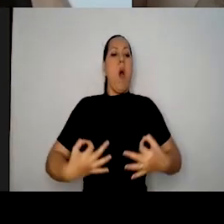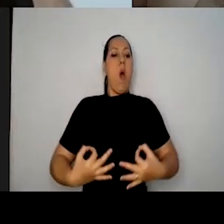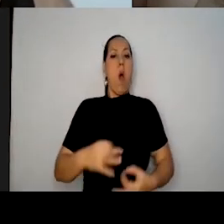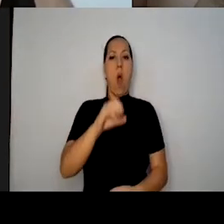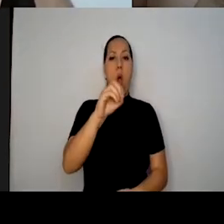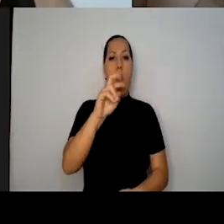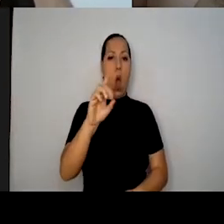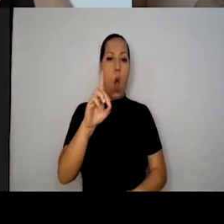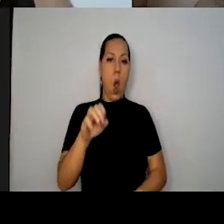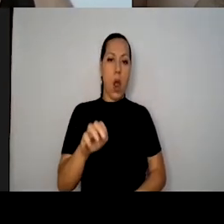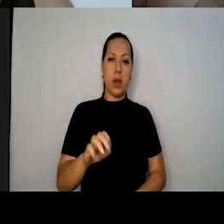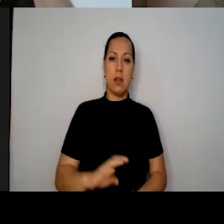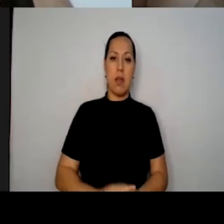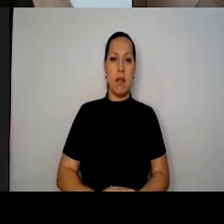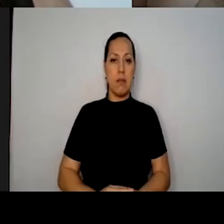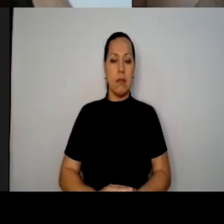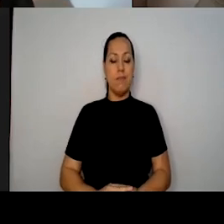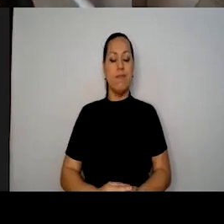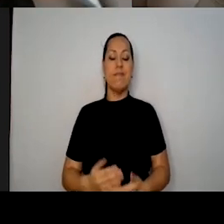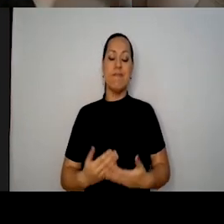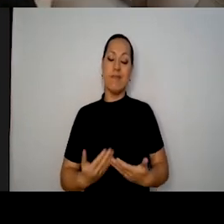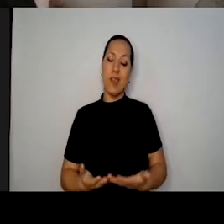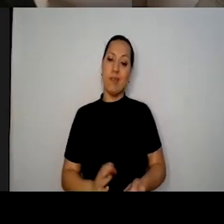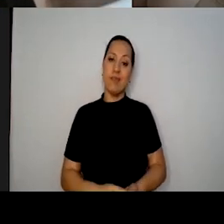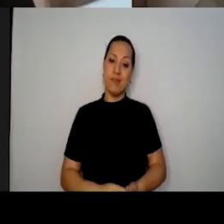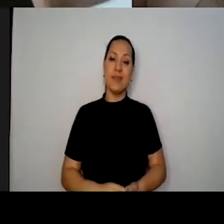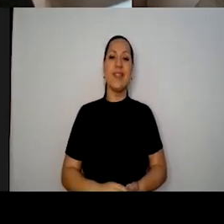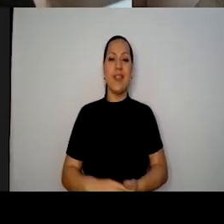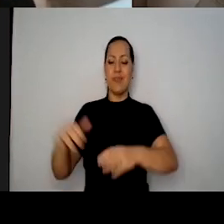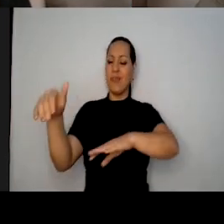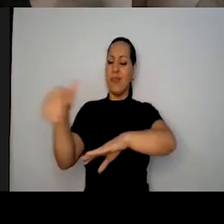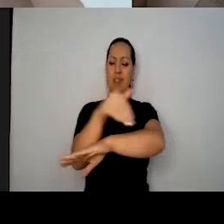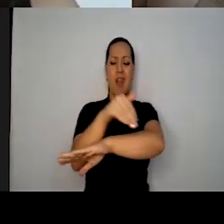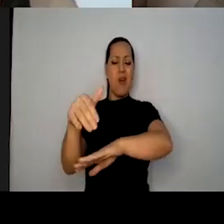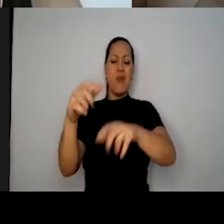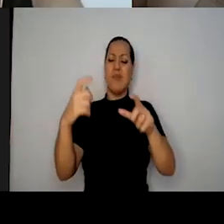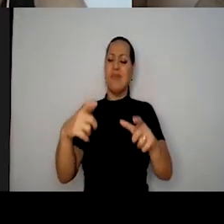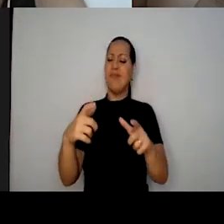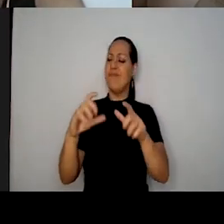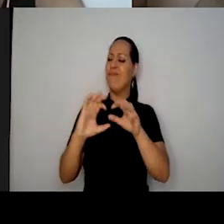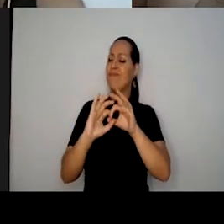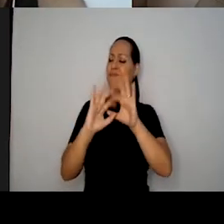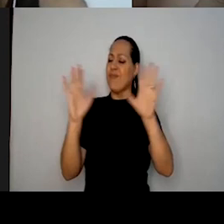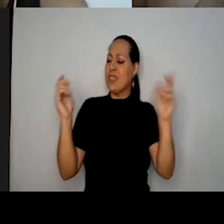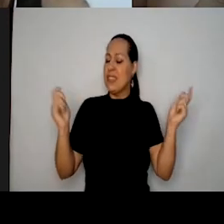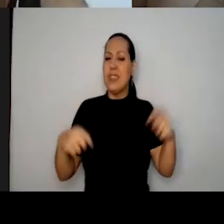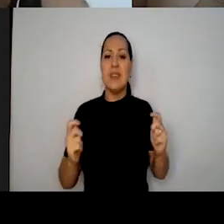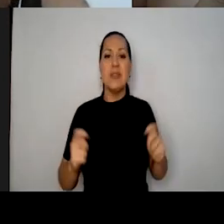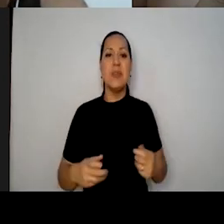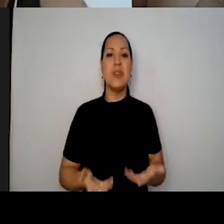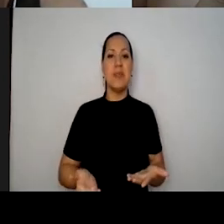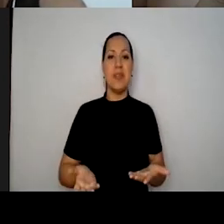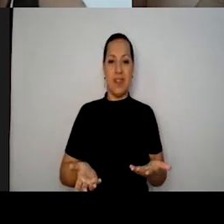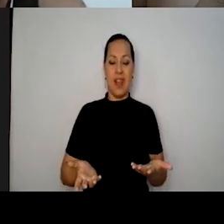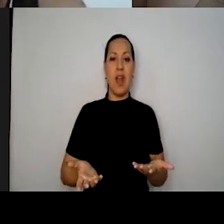então é muito lindo mesmo, a rua como possibilidade, e trazer a